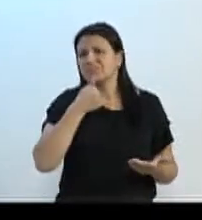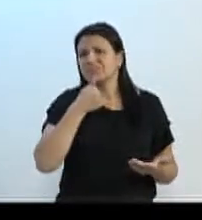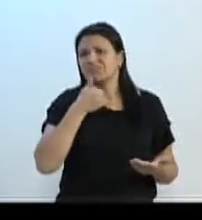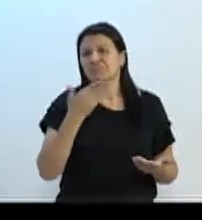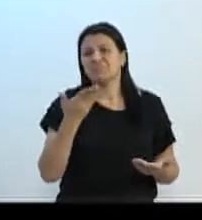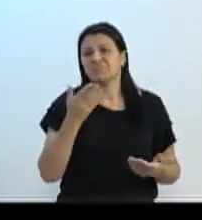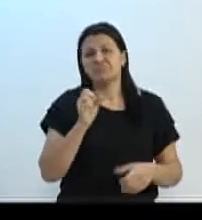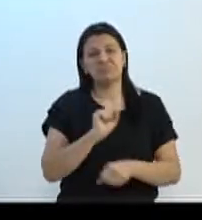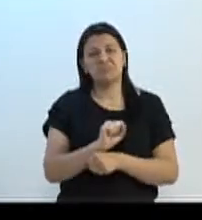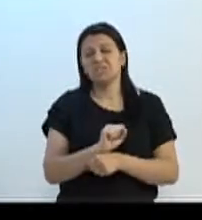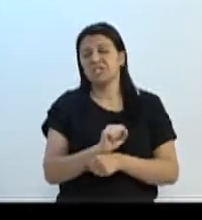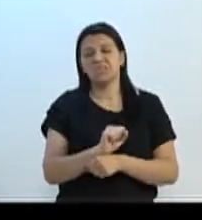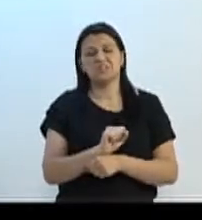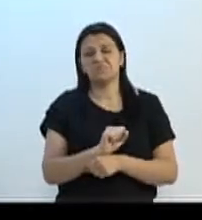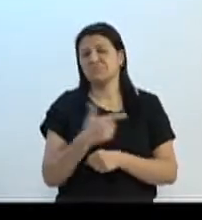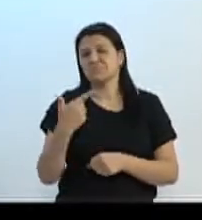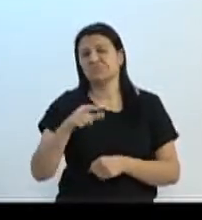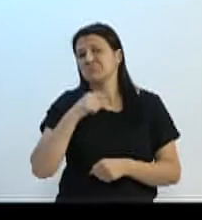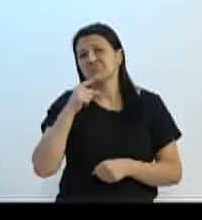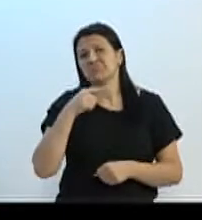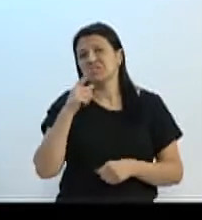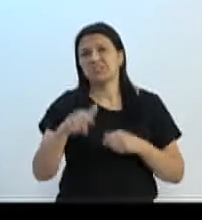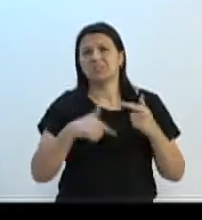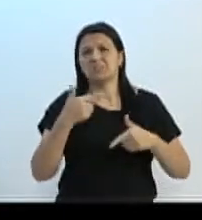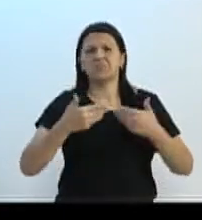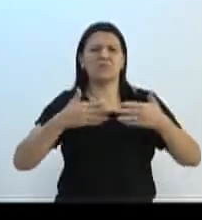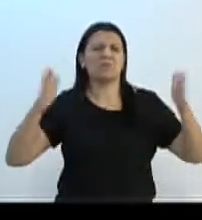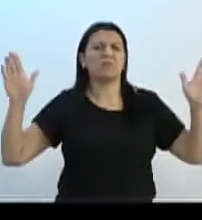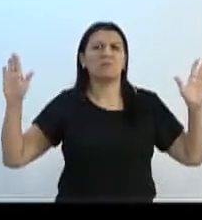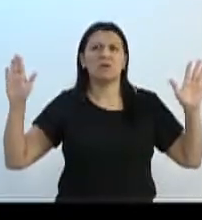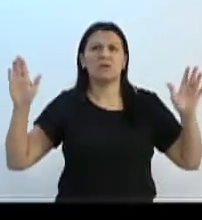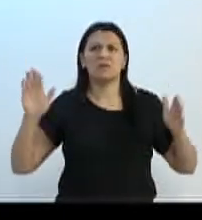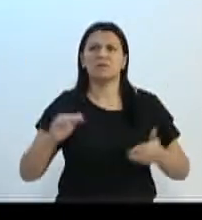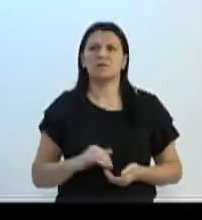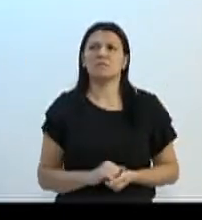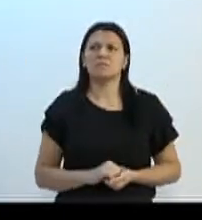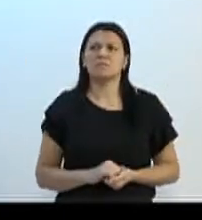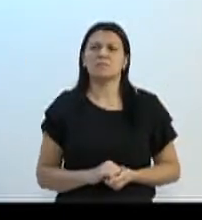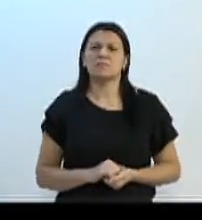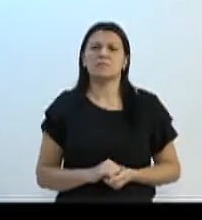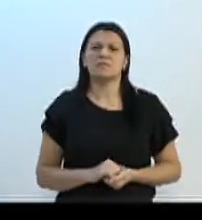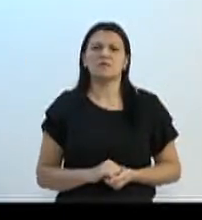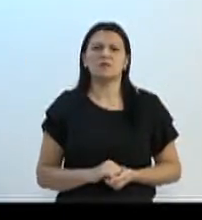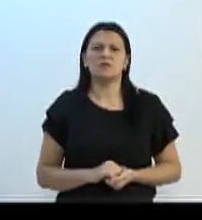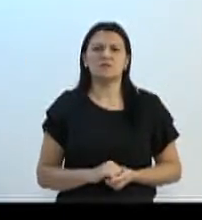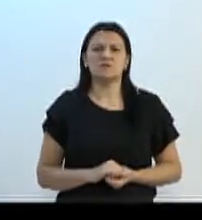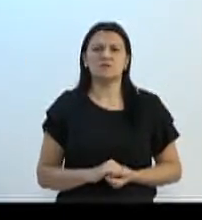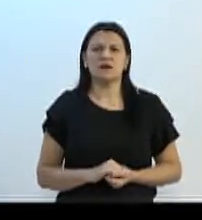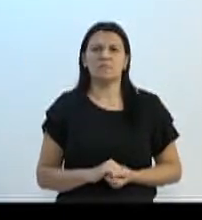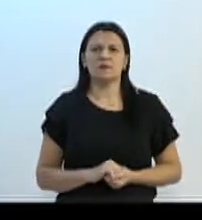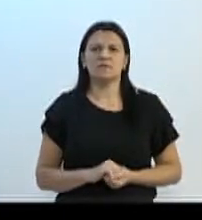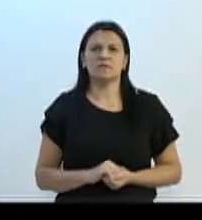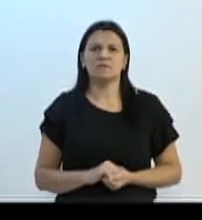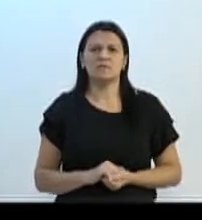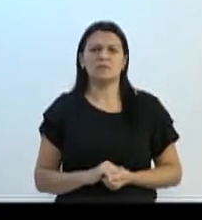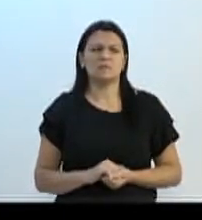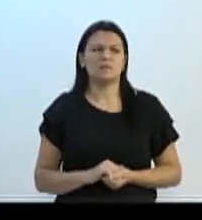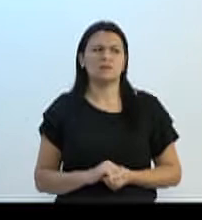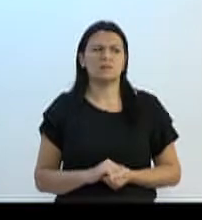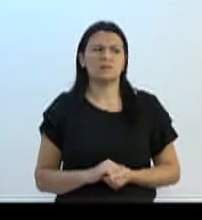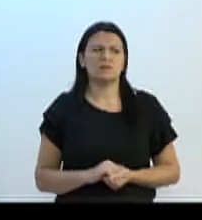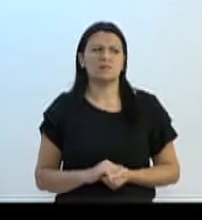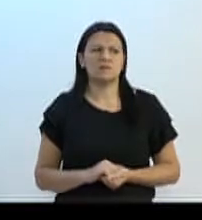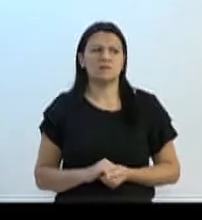a obra está paralisada, não tem ninguém trabalhando, tudo aberto. Estou aqui no Bostar, agora, no bairro Bostar, aqui nessa região da